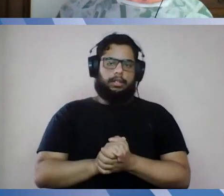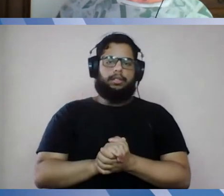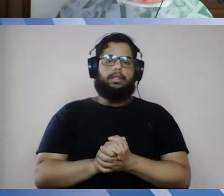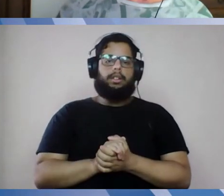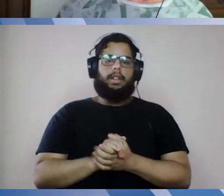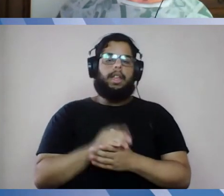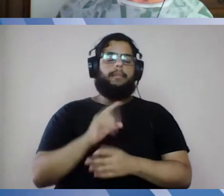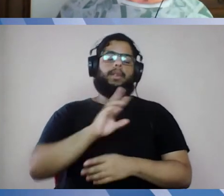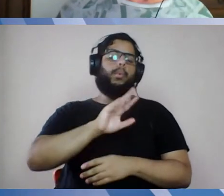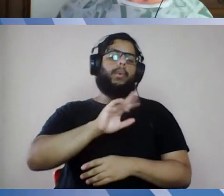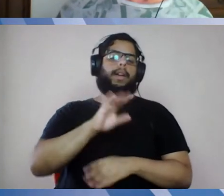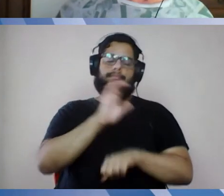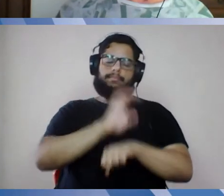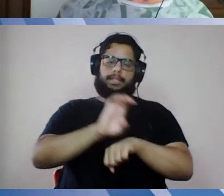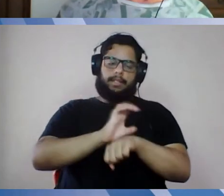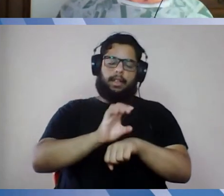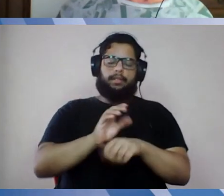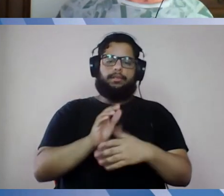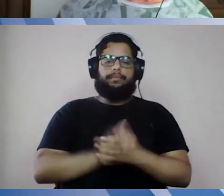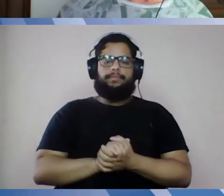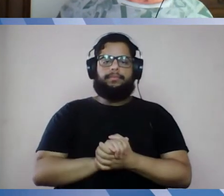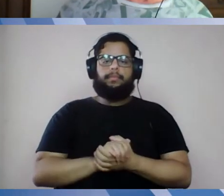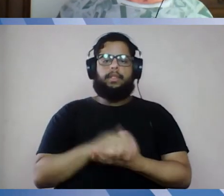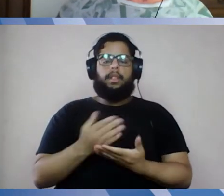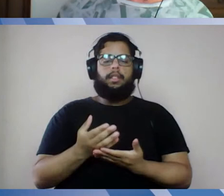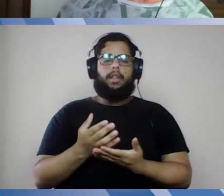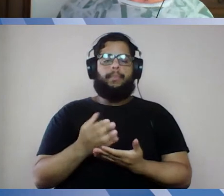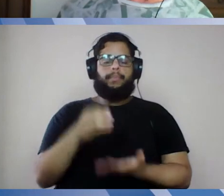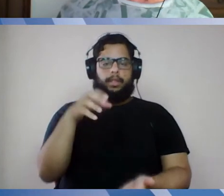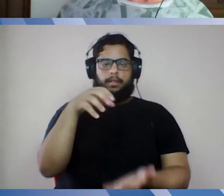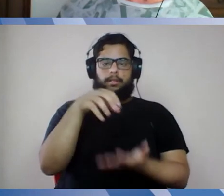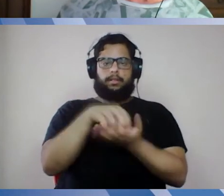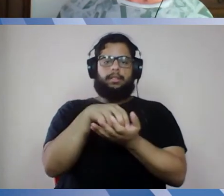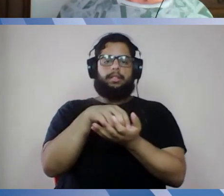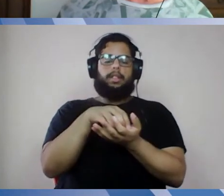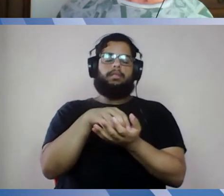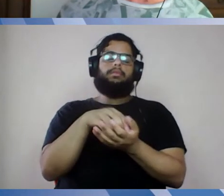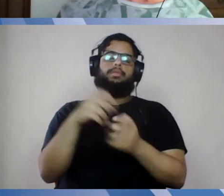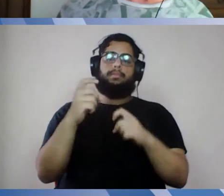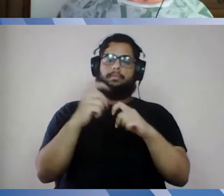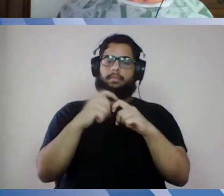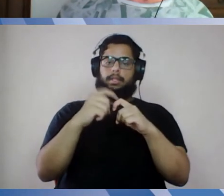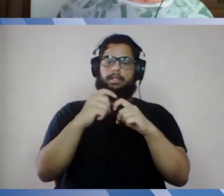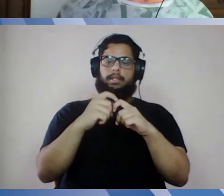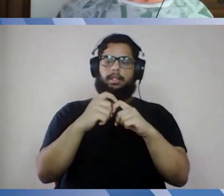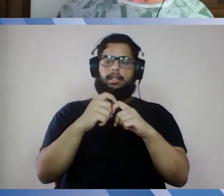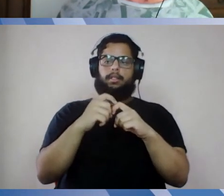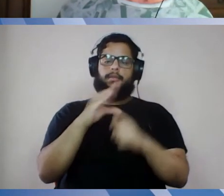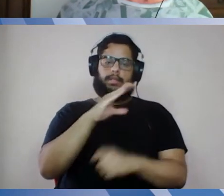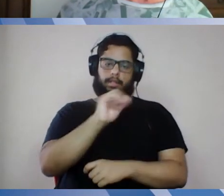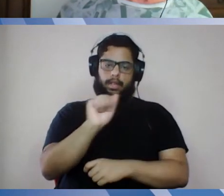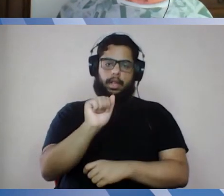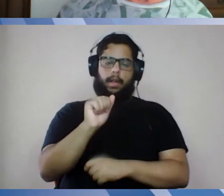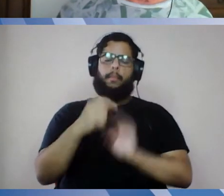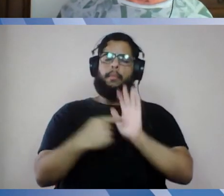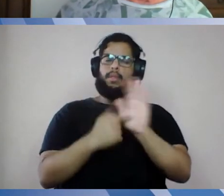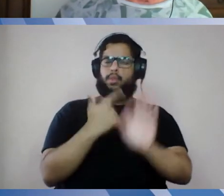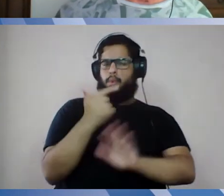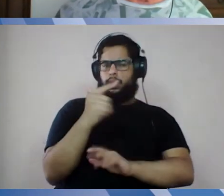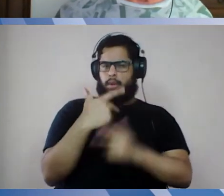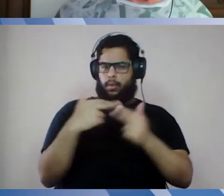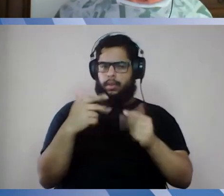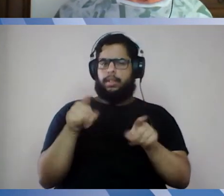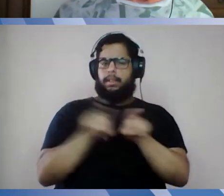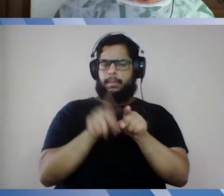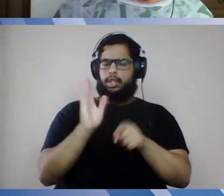estágio também. O Centro Acadêmico de Medicina, Sérgio Arouca, traz uma outra questão que já apareceu aqui no chat